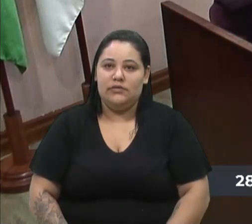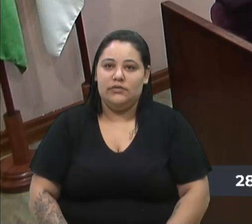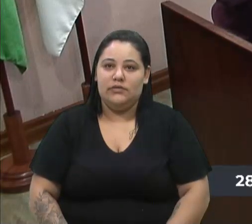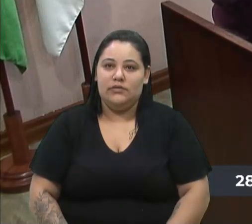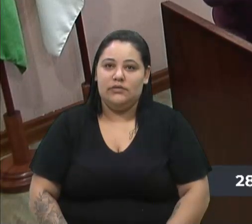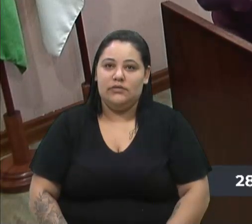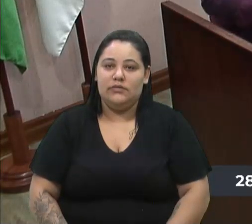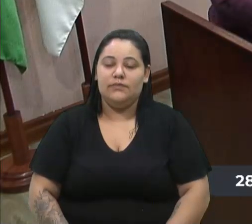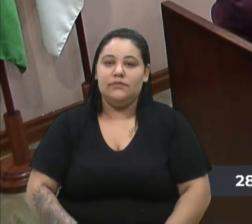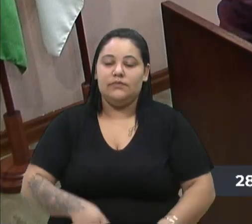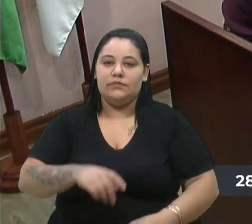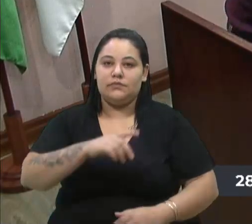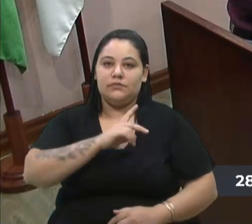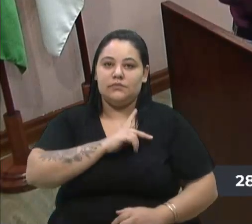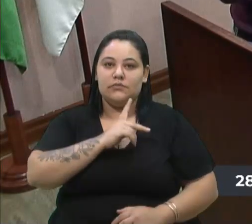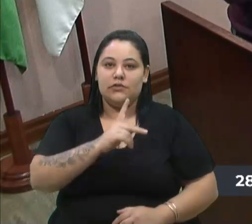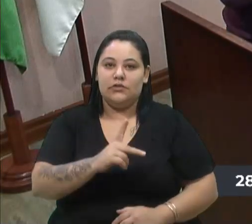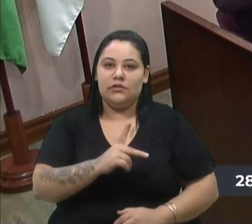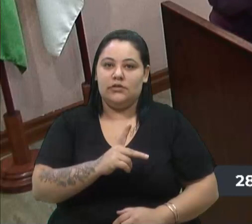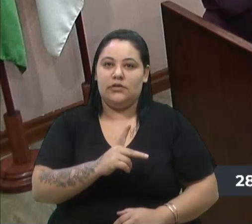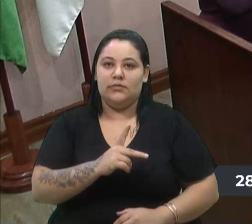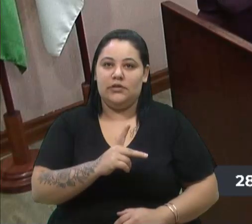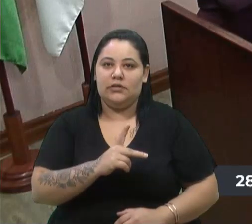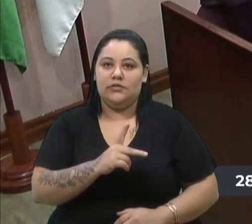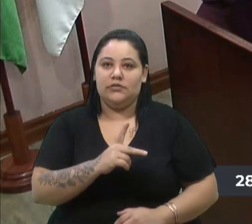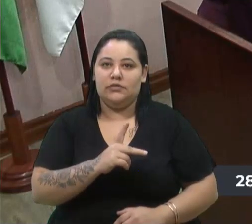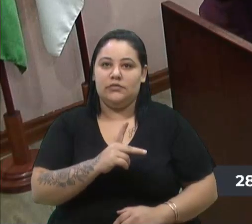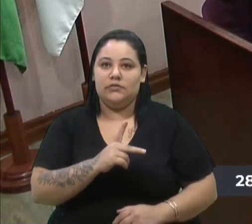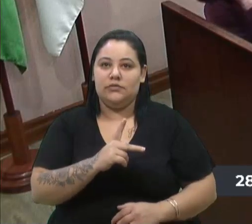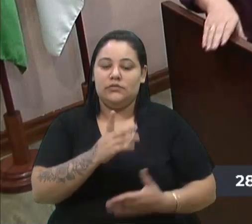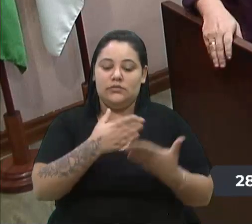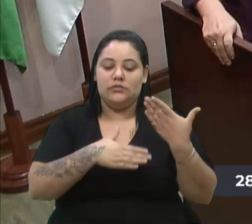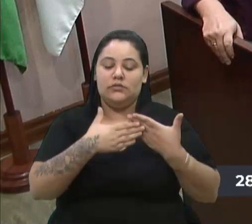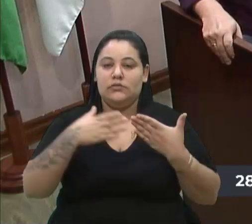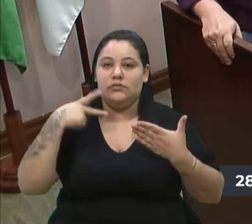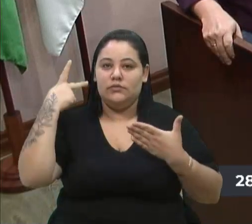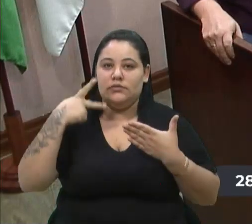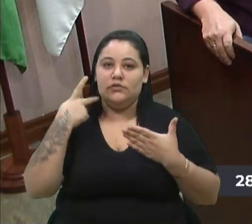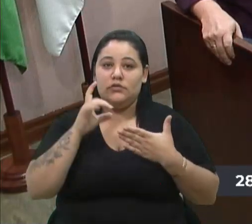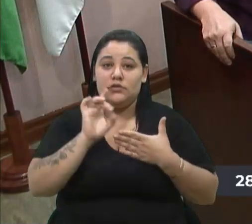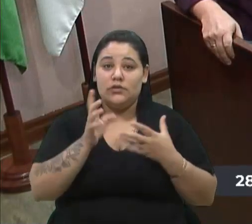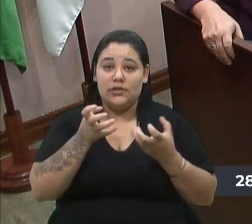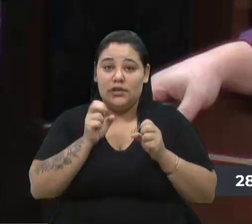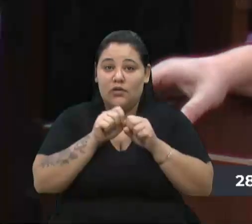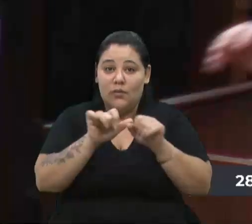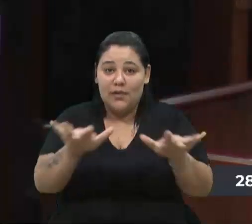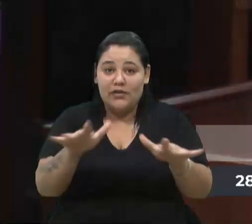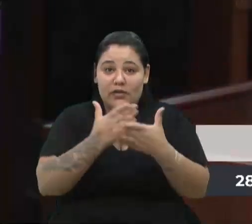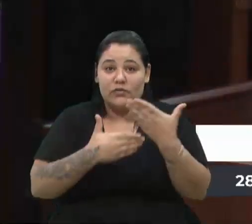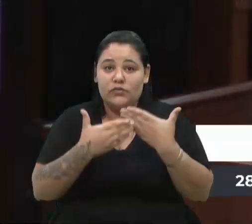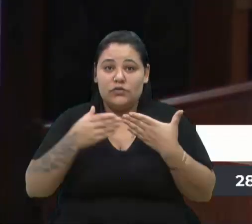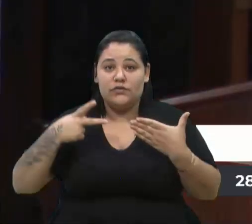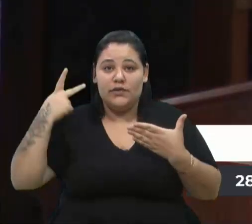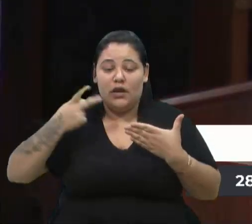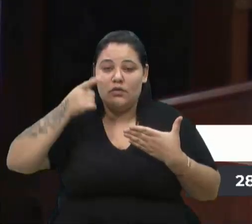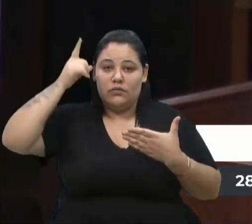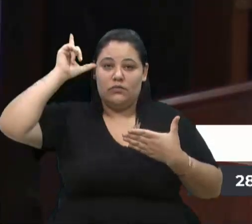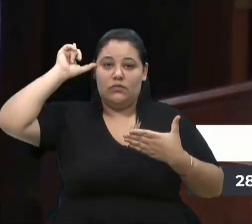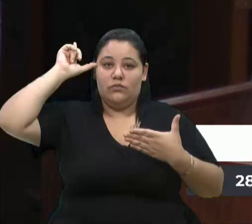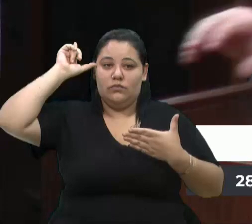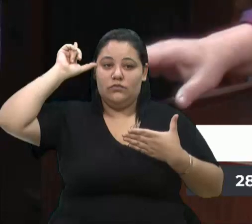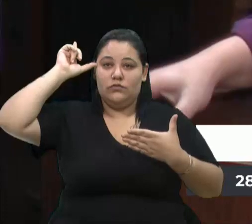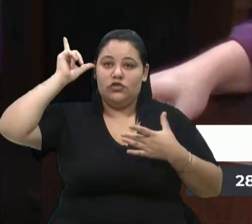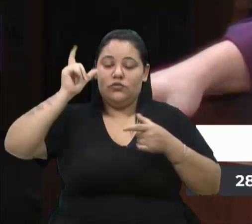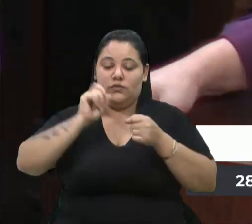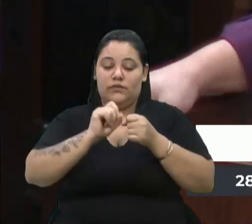Senhor presidente, senhoras e senhores vereadores, hoje venho compartilhar aqui com os nobres colegas ontem a gente